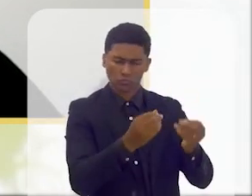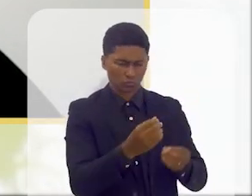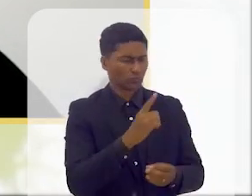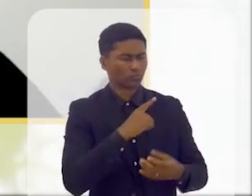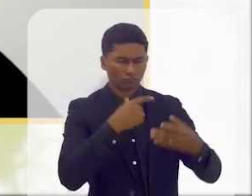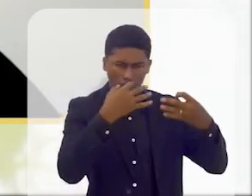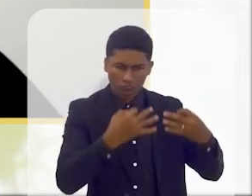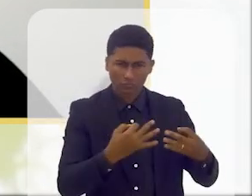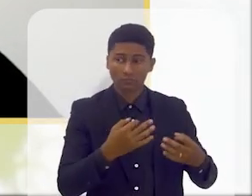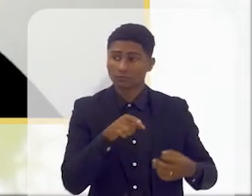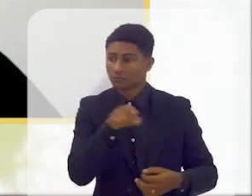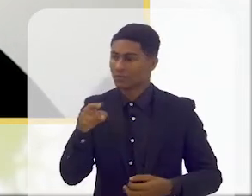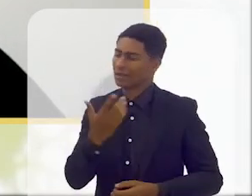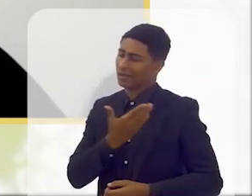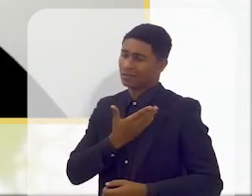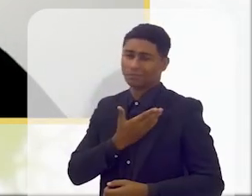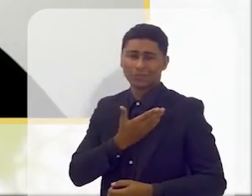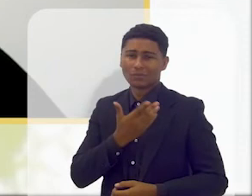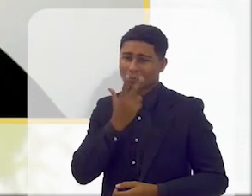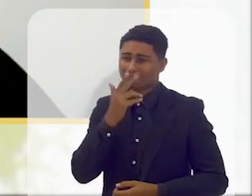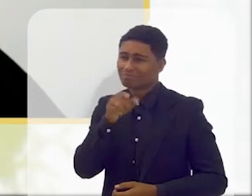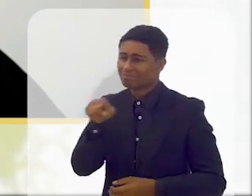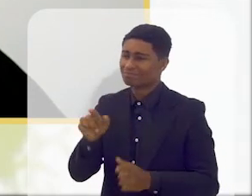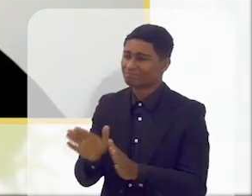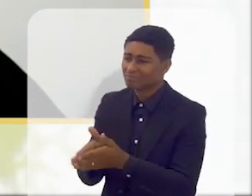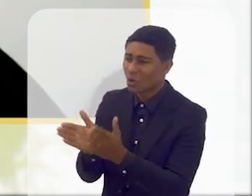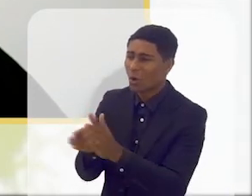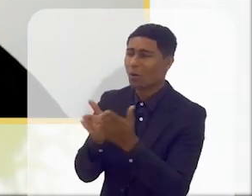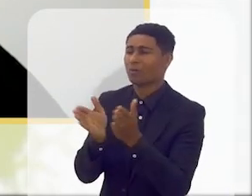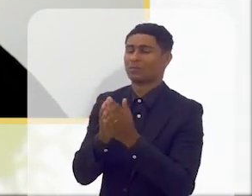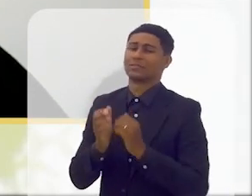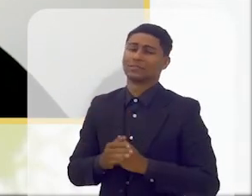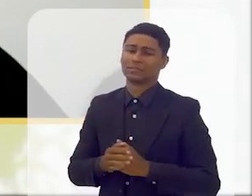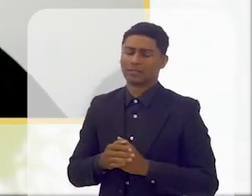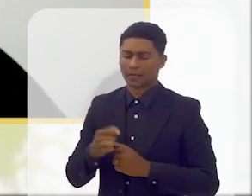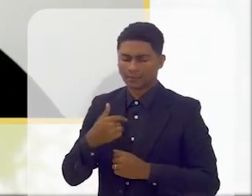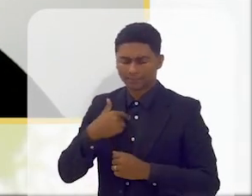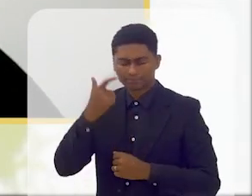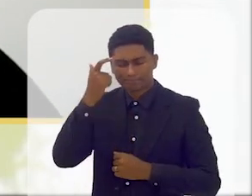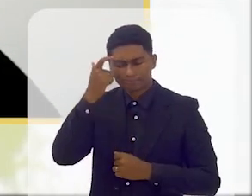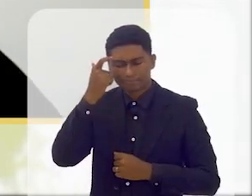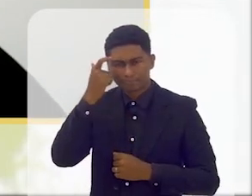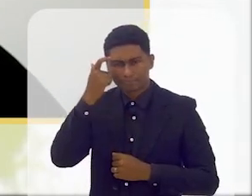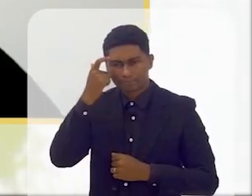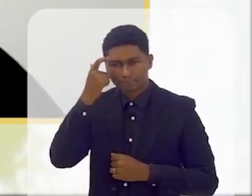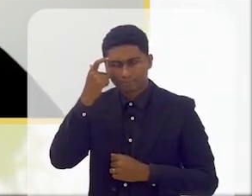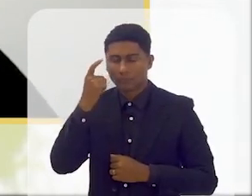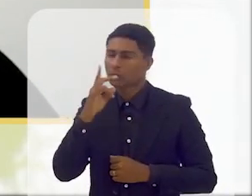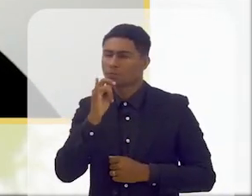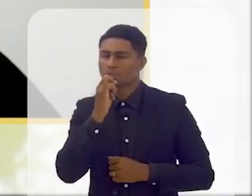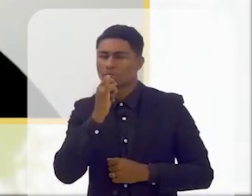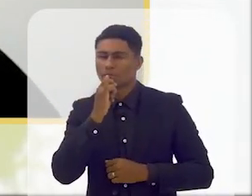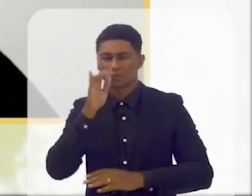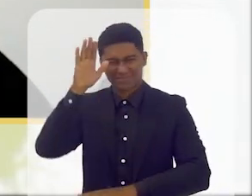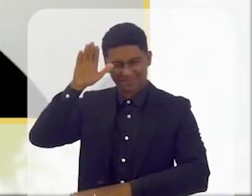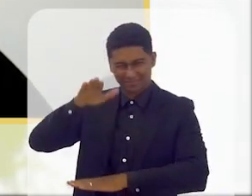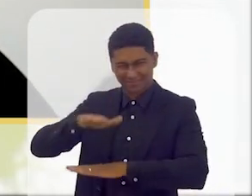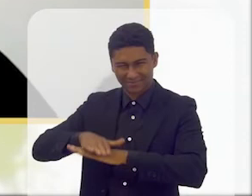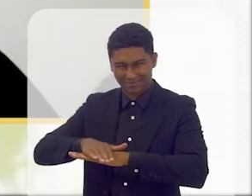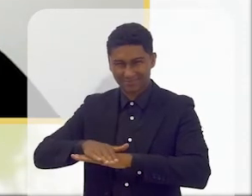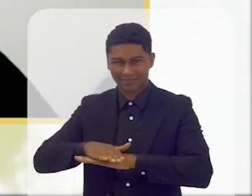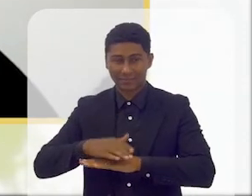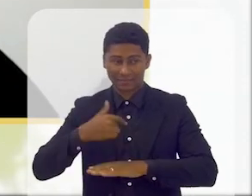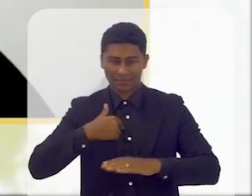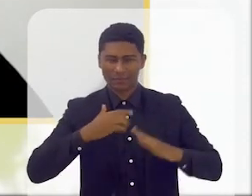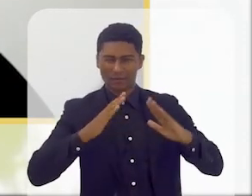nada esta era a realidade então eu criava no fim um fim de tarde na minha